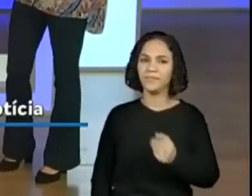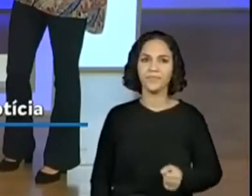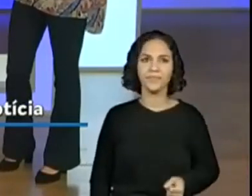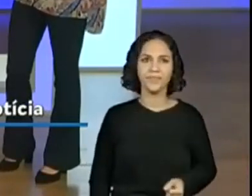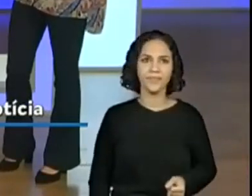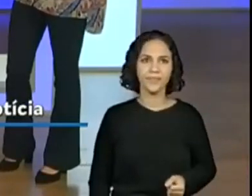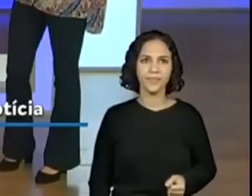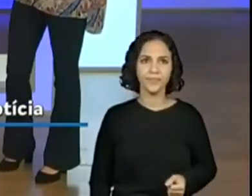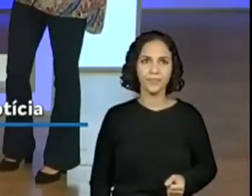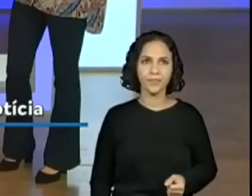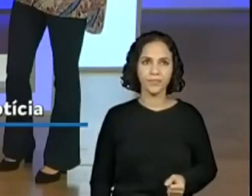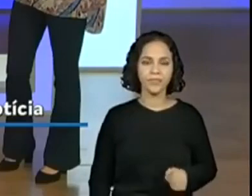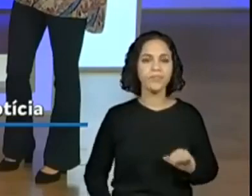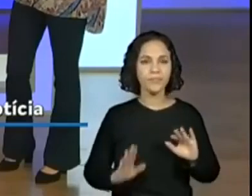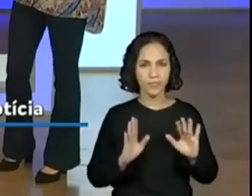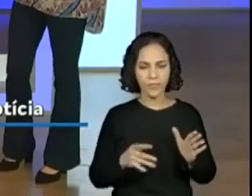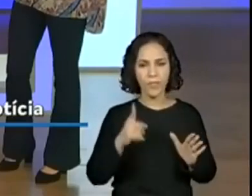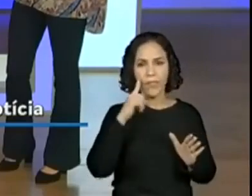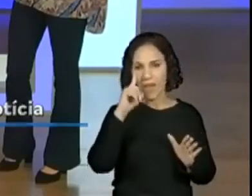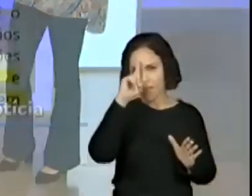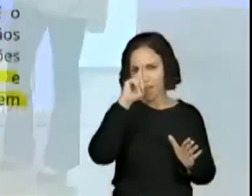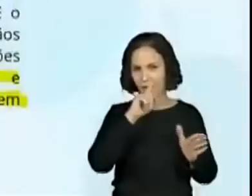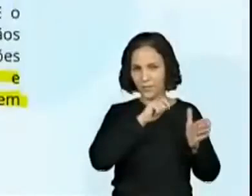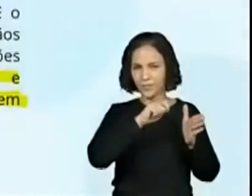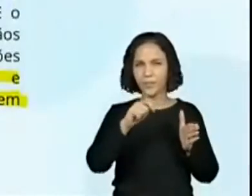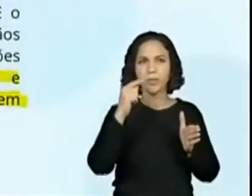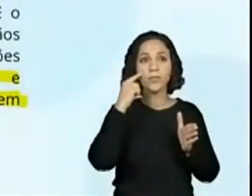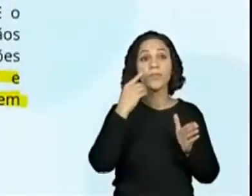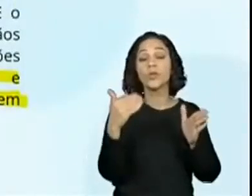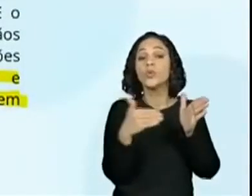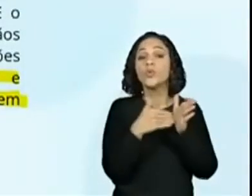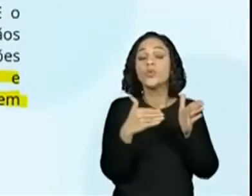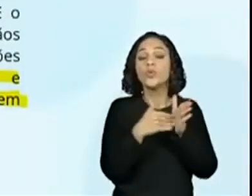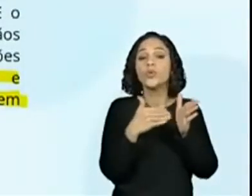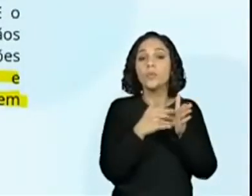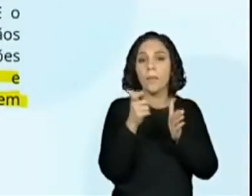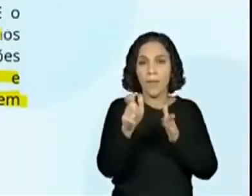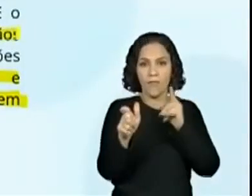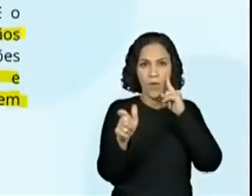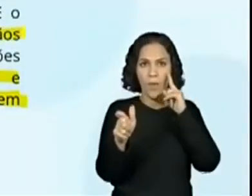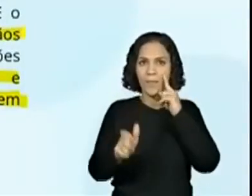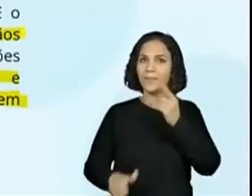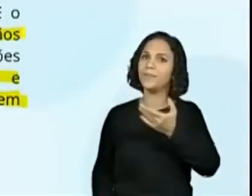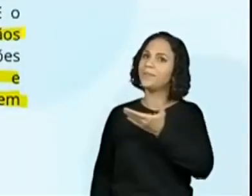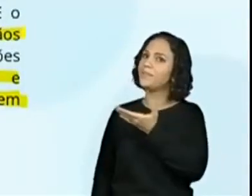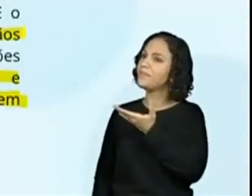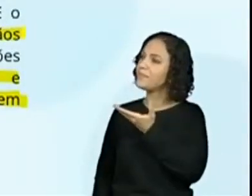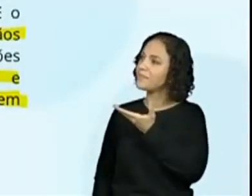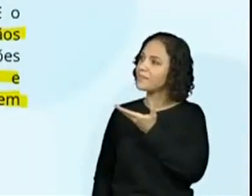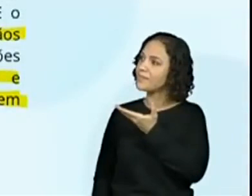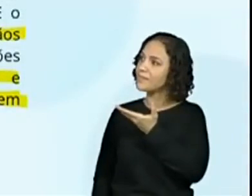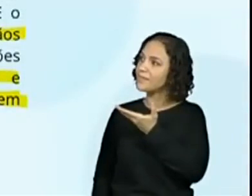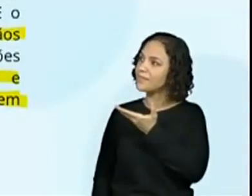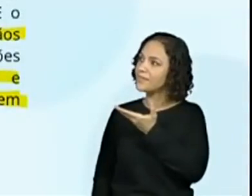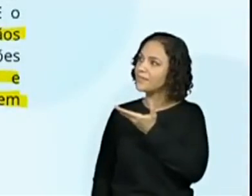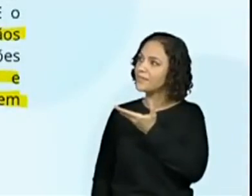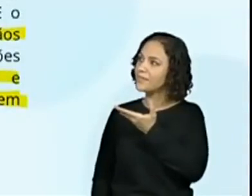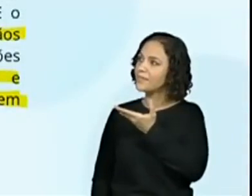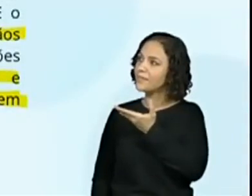Vou ver aqui, já está no marca-texto. Nesse último parágrafo fala, né, professora? Olha só.